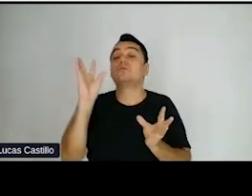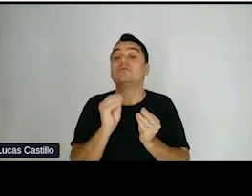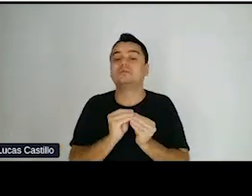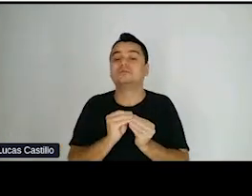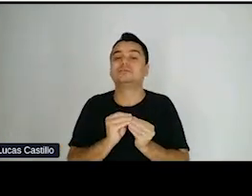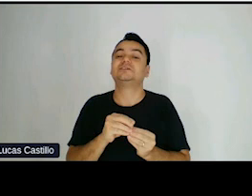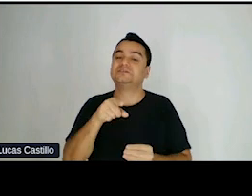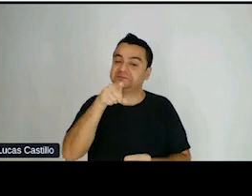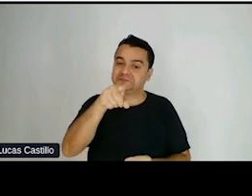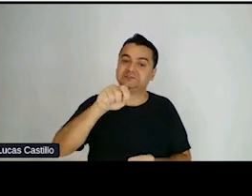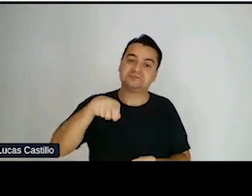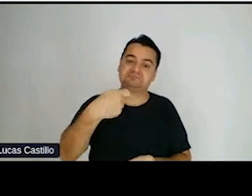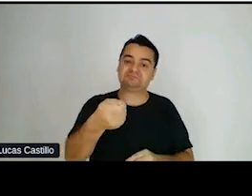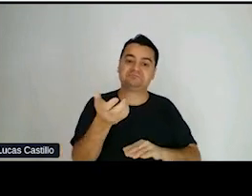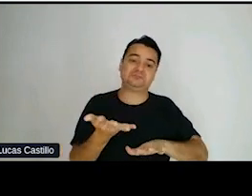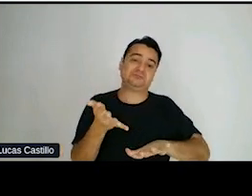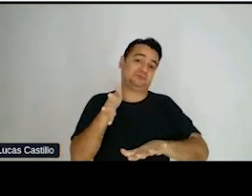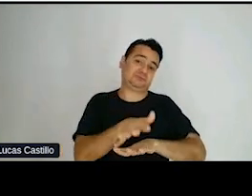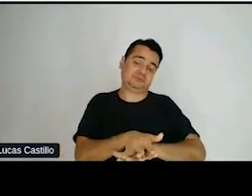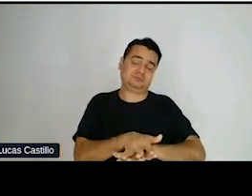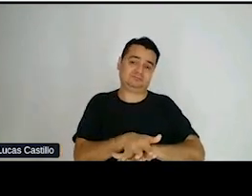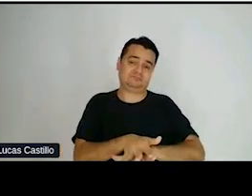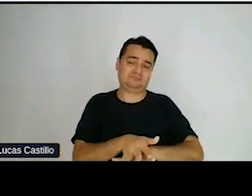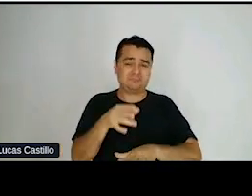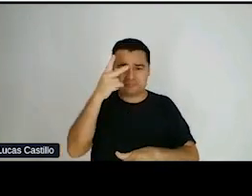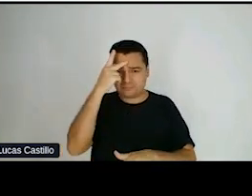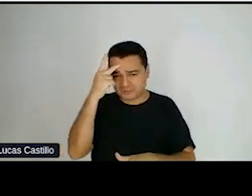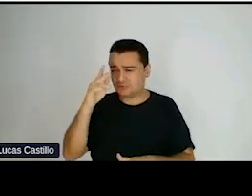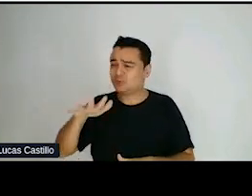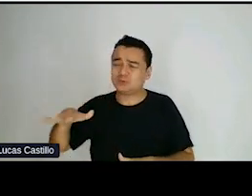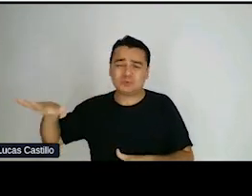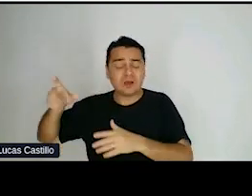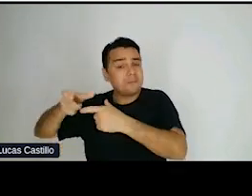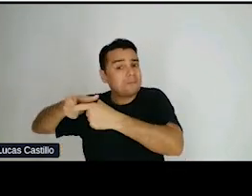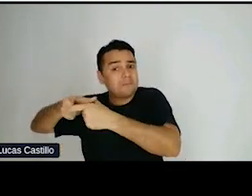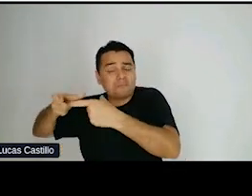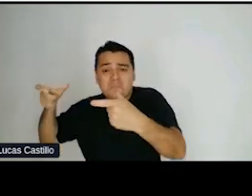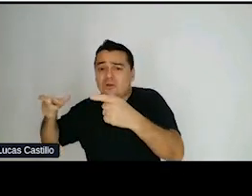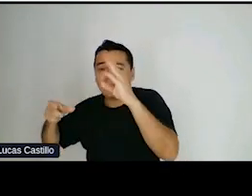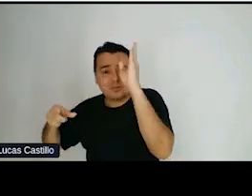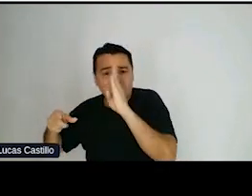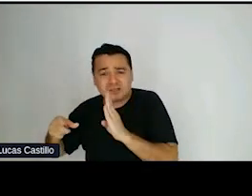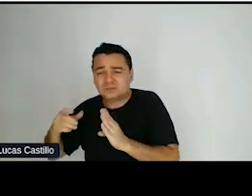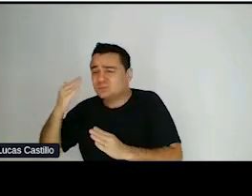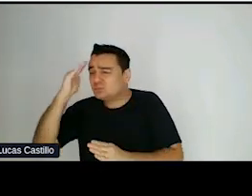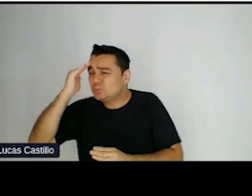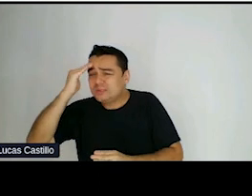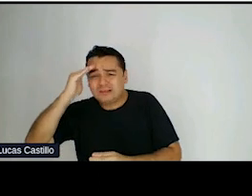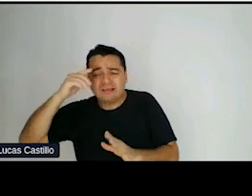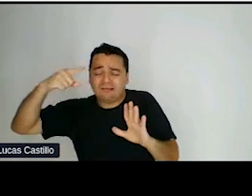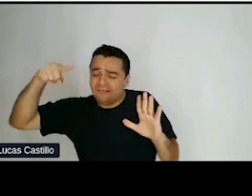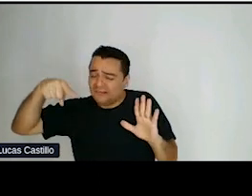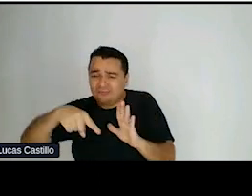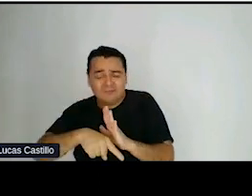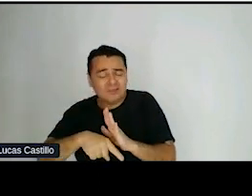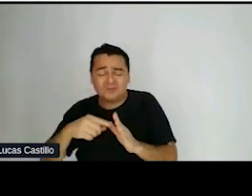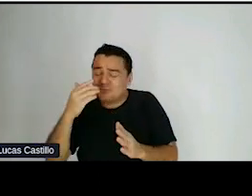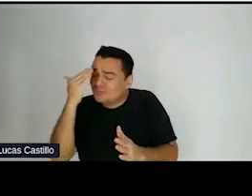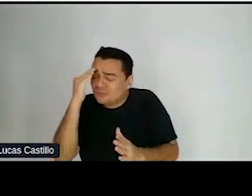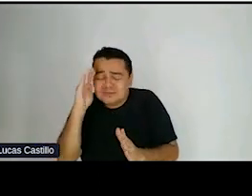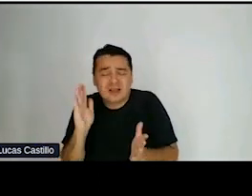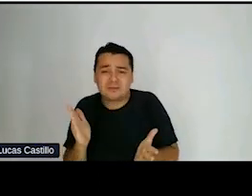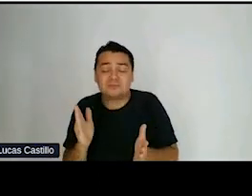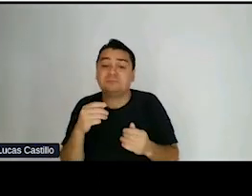possui um baixo grau de instrução e compreensão das informações complexas. Escrever para produtos digitais que abarcam